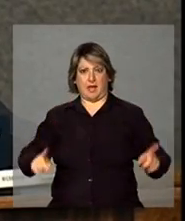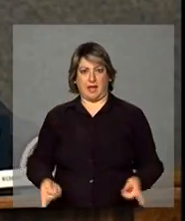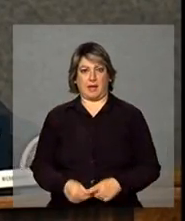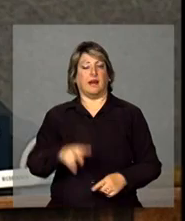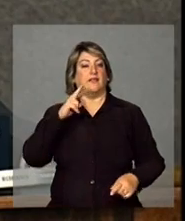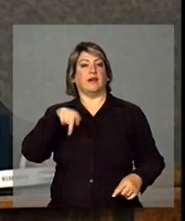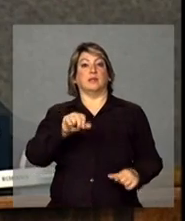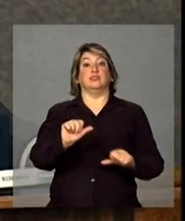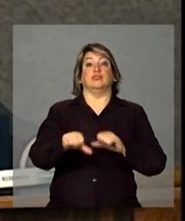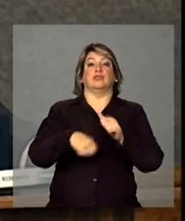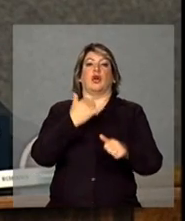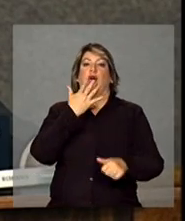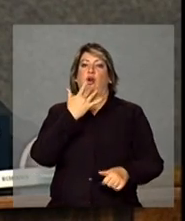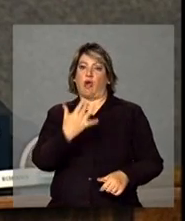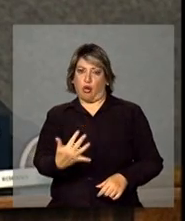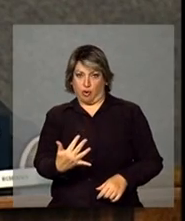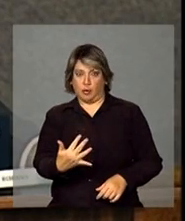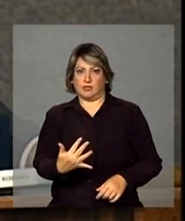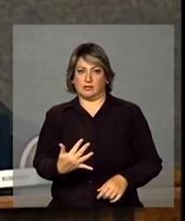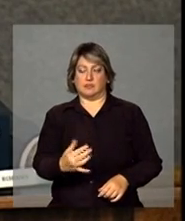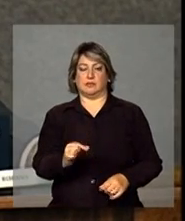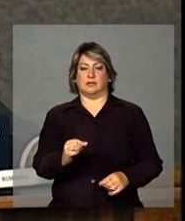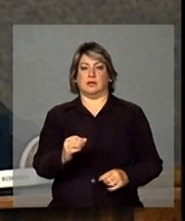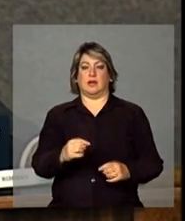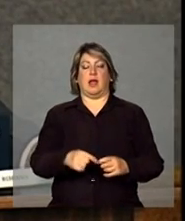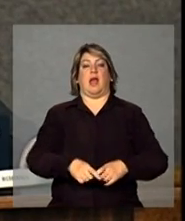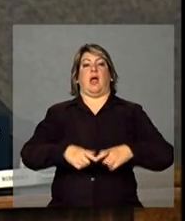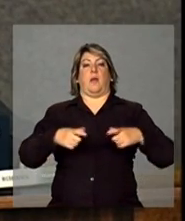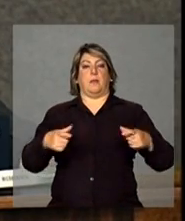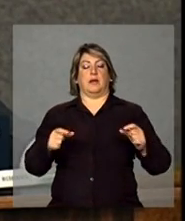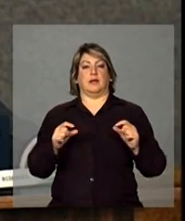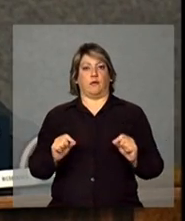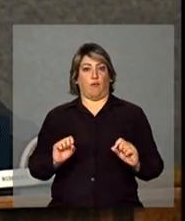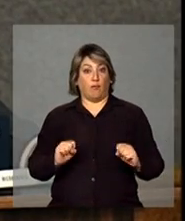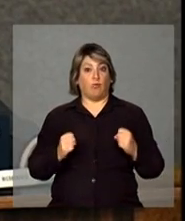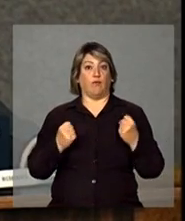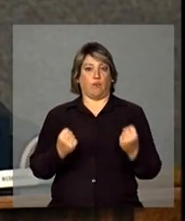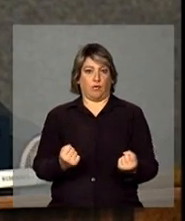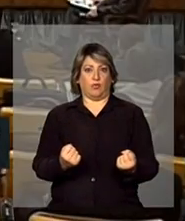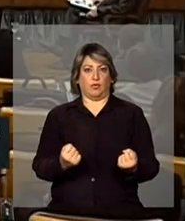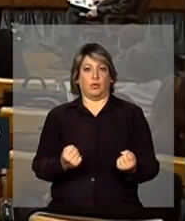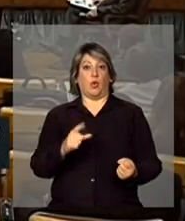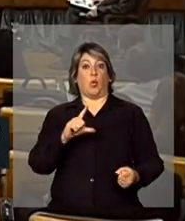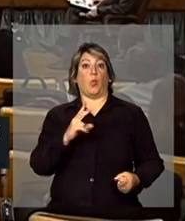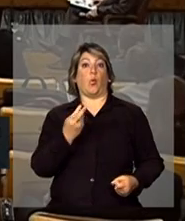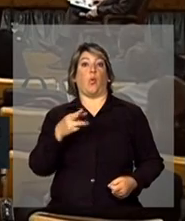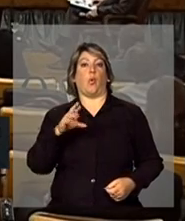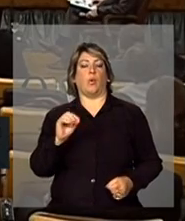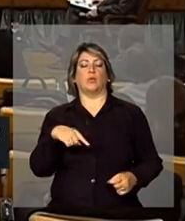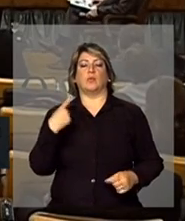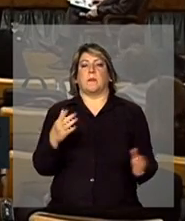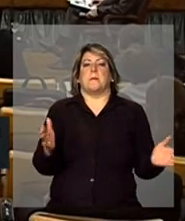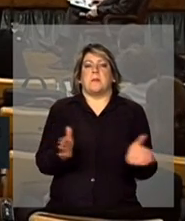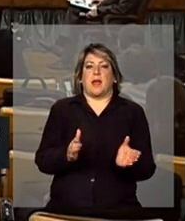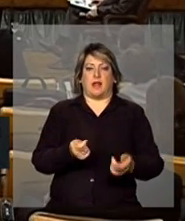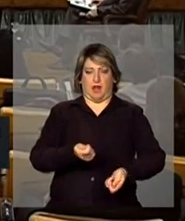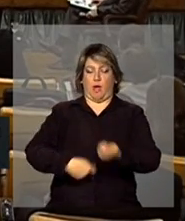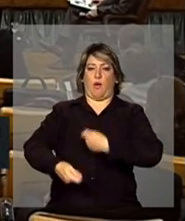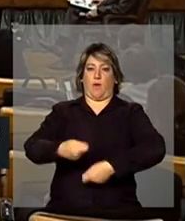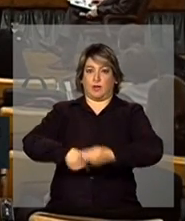essa mudança de coloração, um aumento forte no lucro dos pequenos negócios,